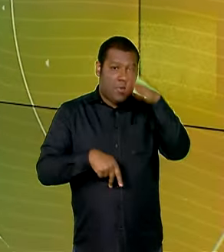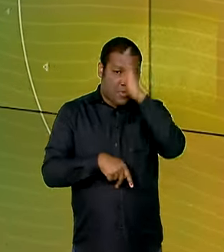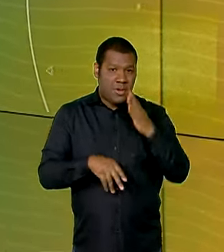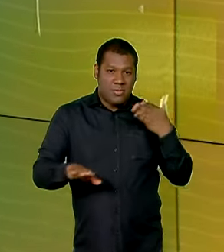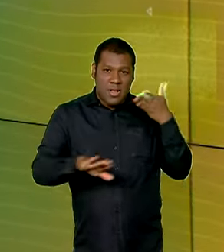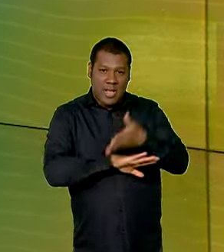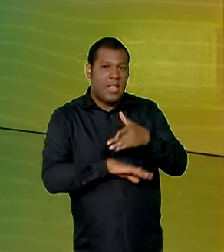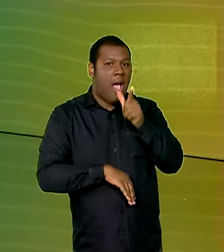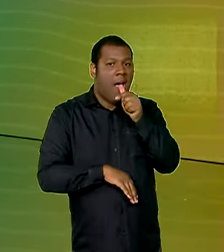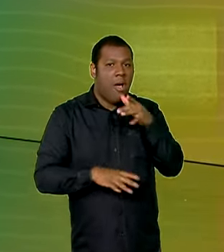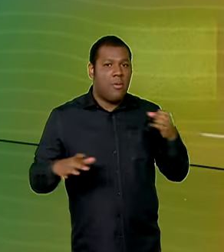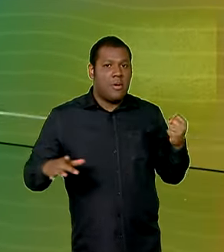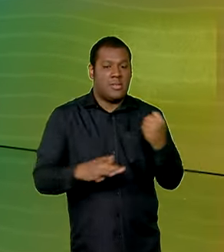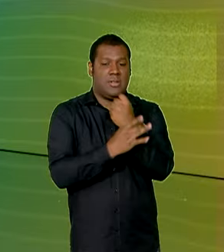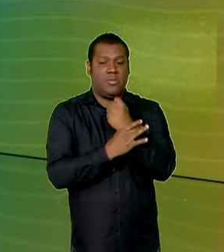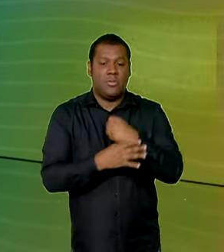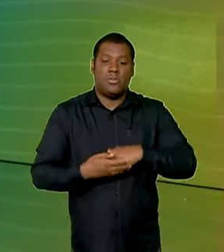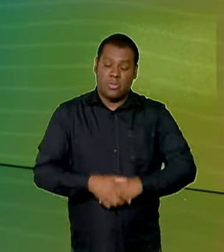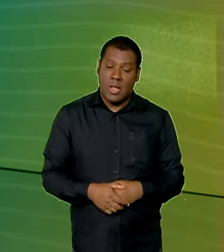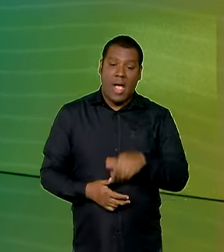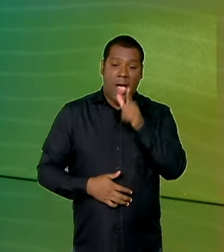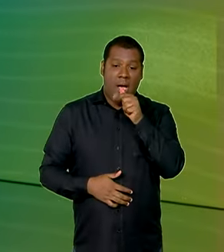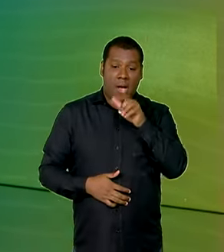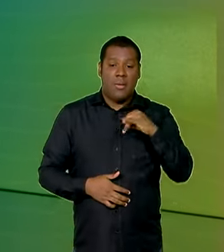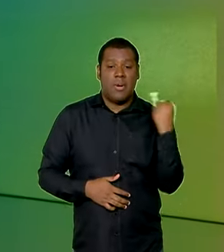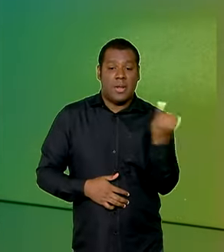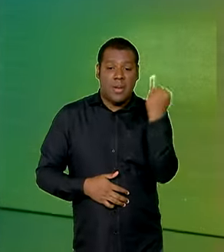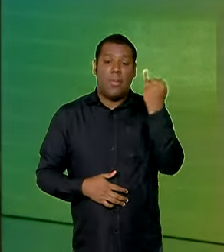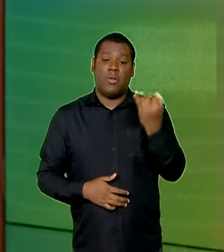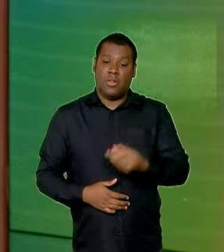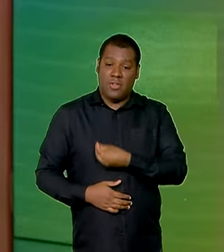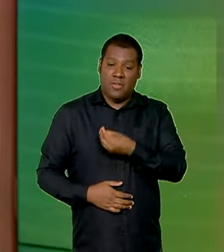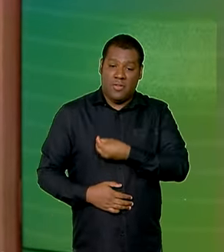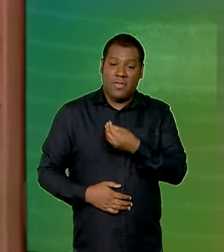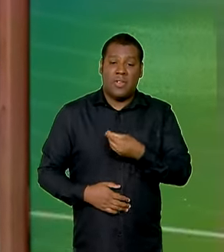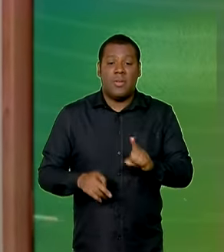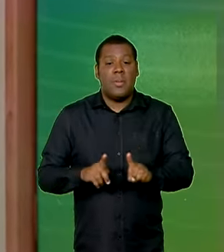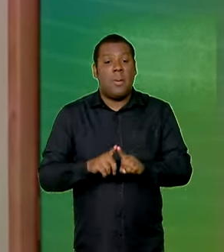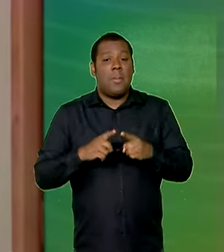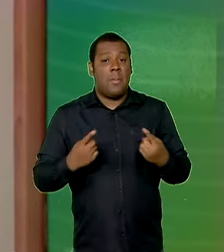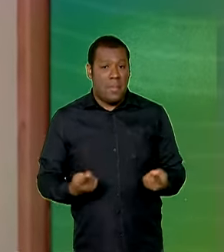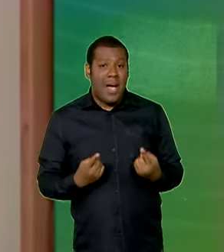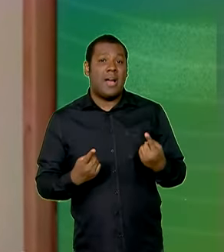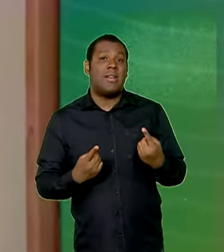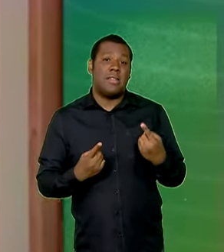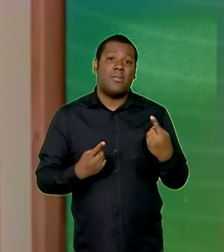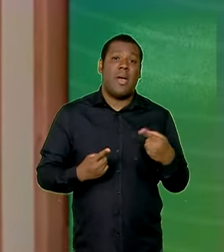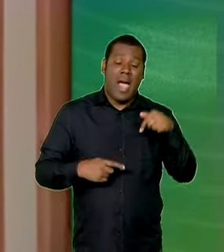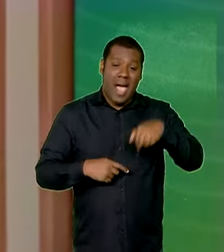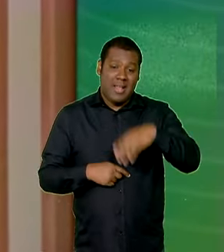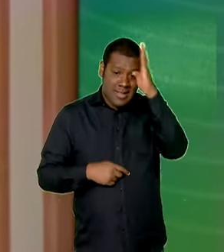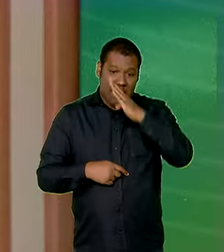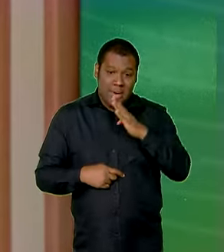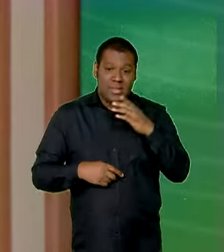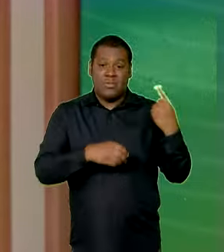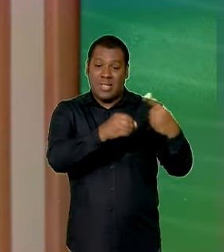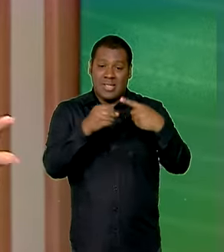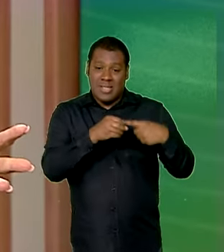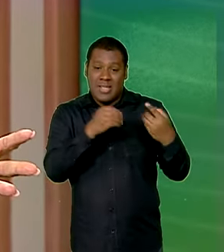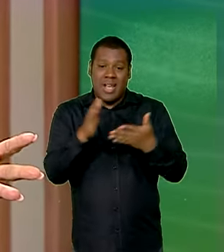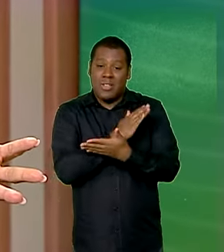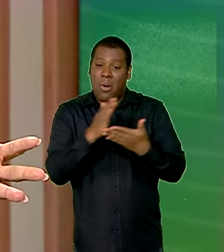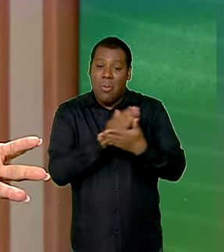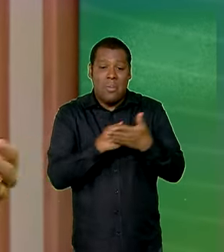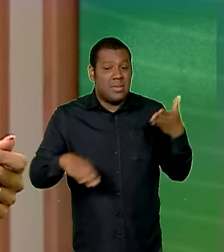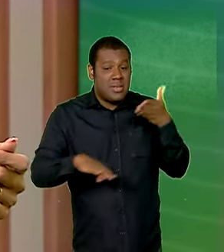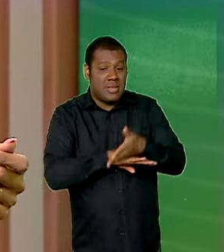Embora seja um bem fundamental para a vida, no Brasil e no mundo, a água tratada ainda não chega para todos. E para mudar essa